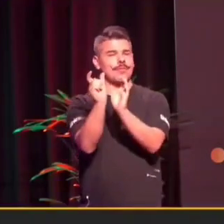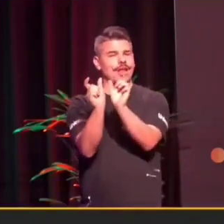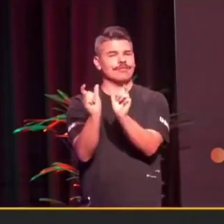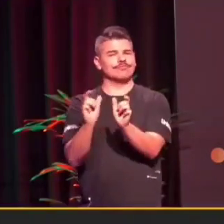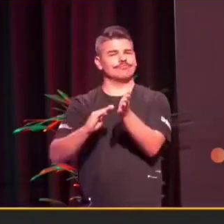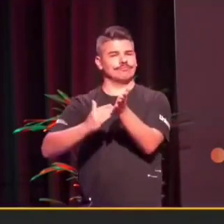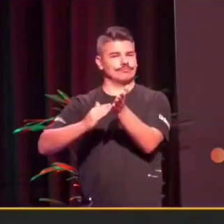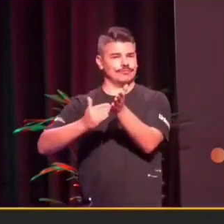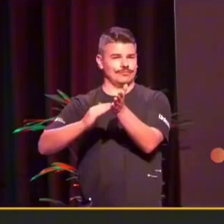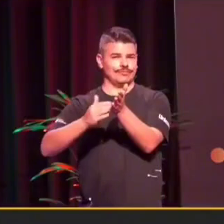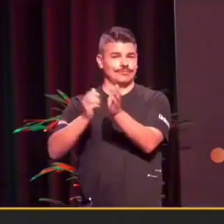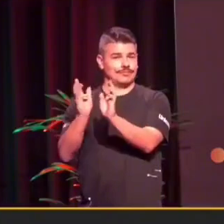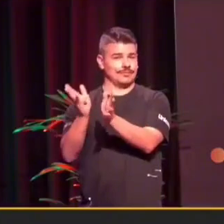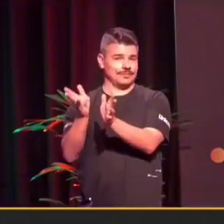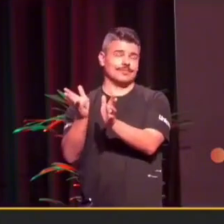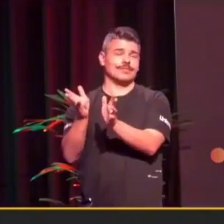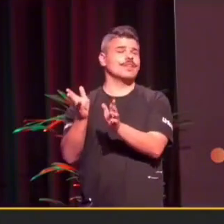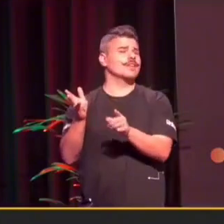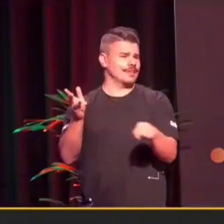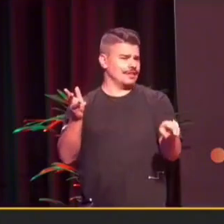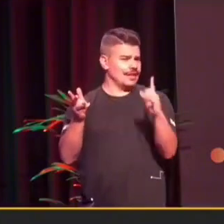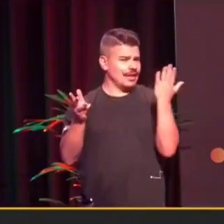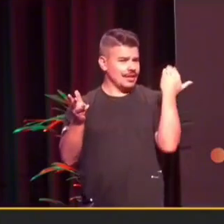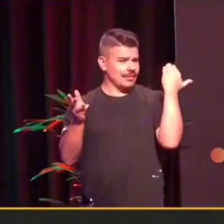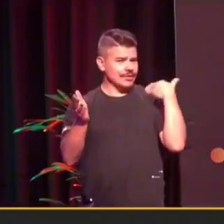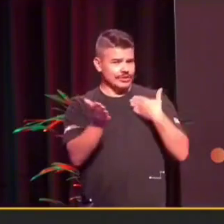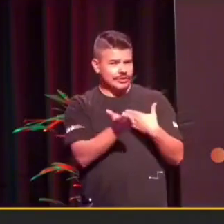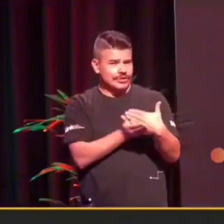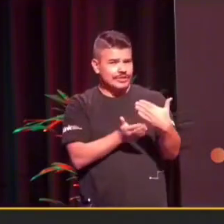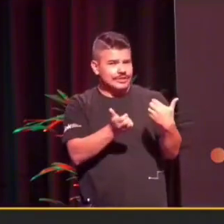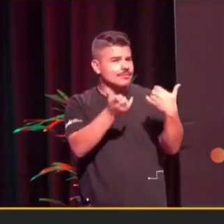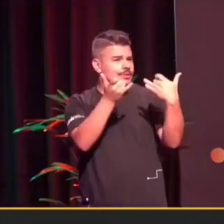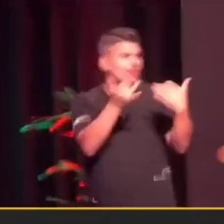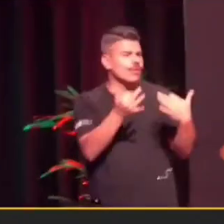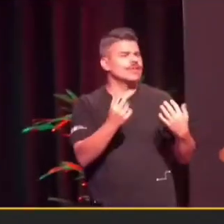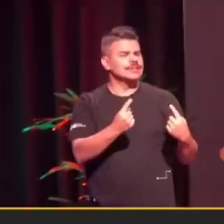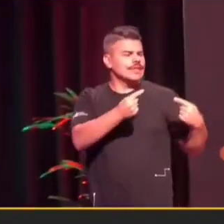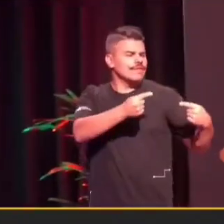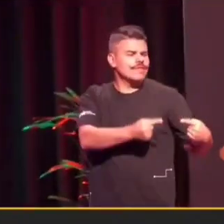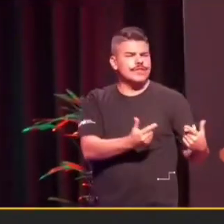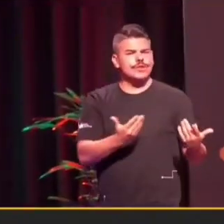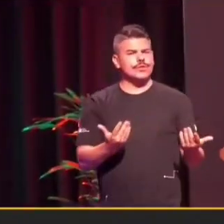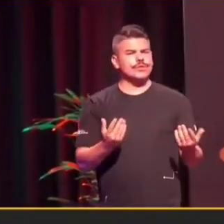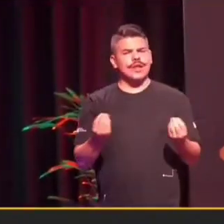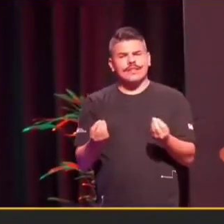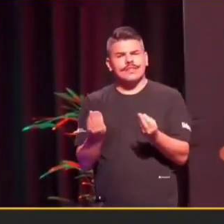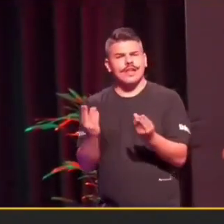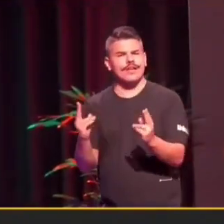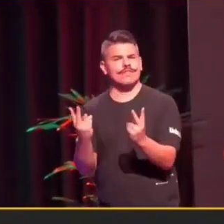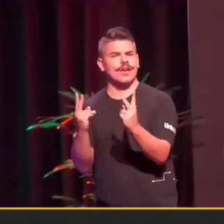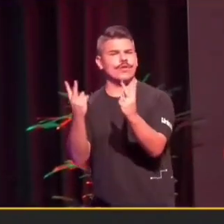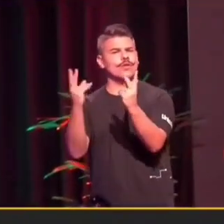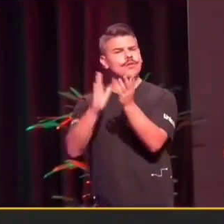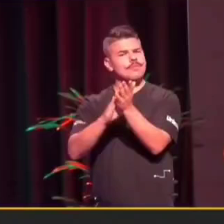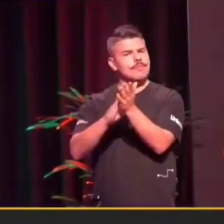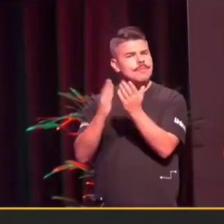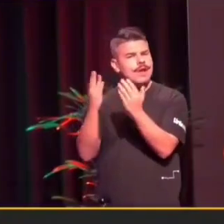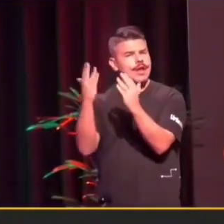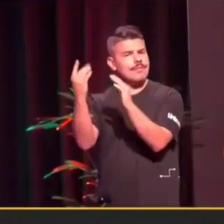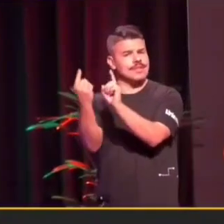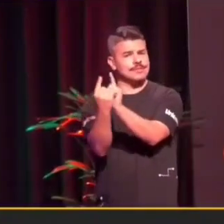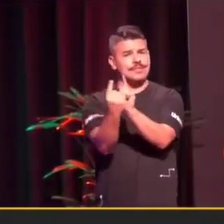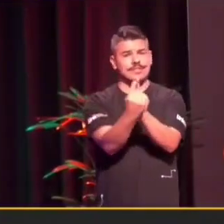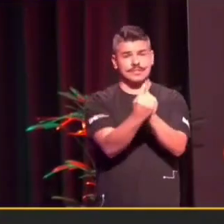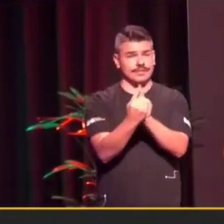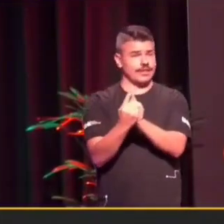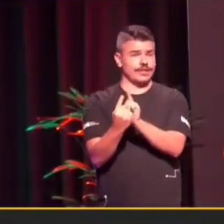quando a gente estava aqui conversando, falando quais são os desafios, como que a gente leva valor para essas pessoas, né? Então, nada mais justo do